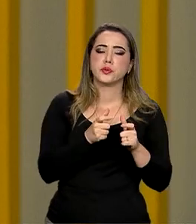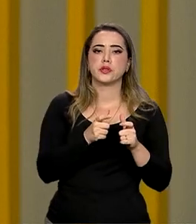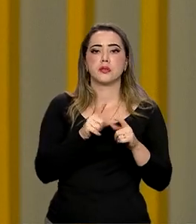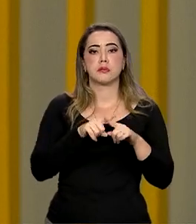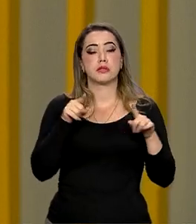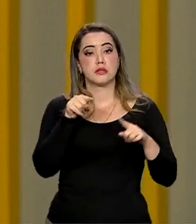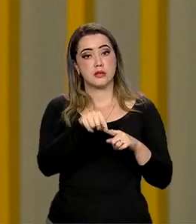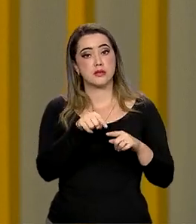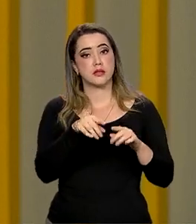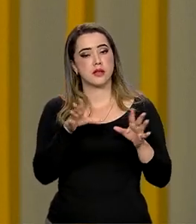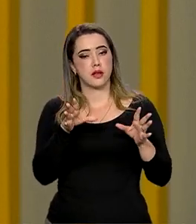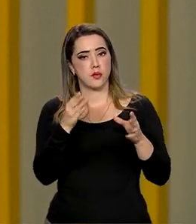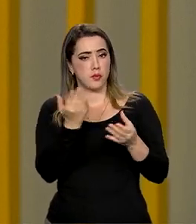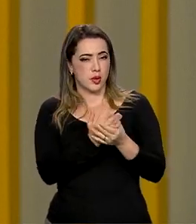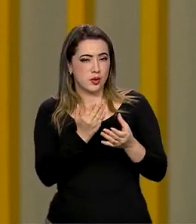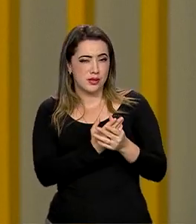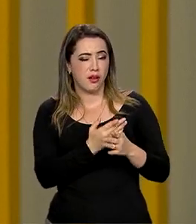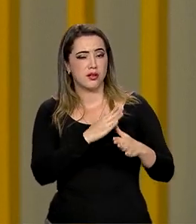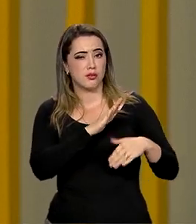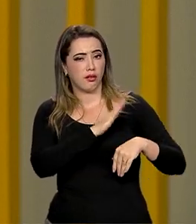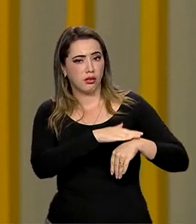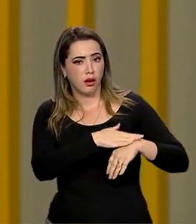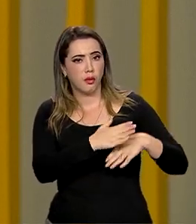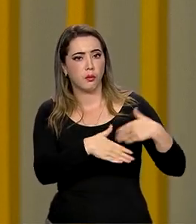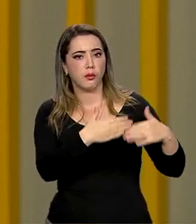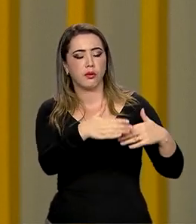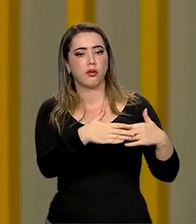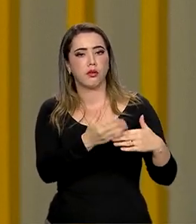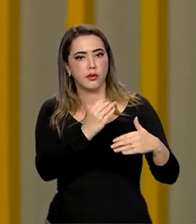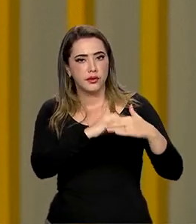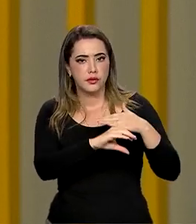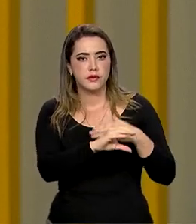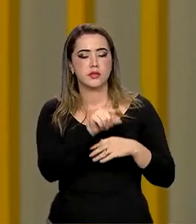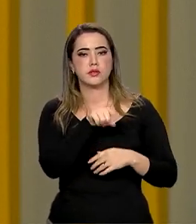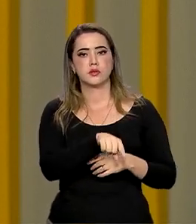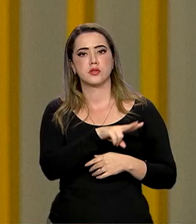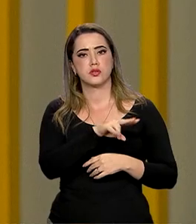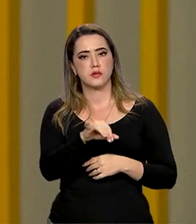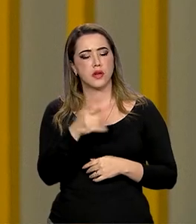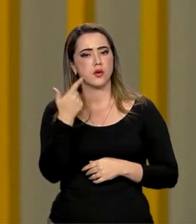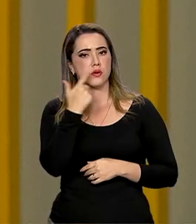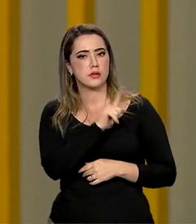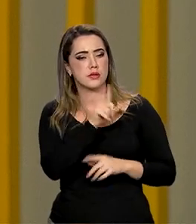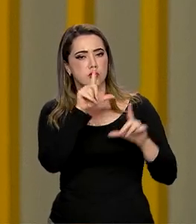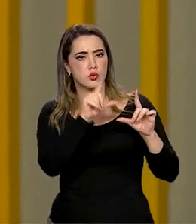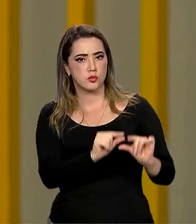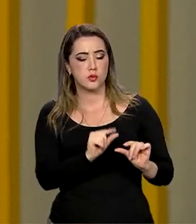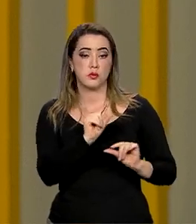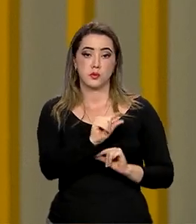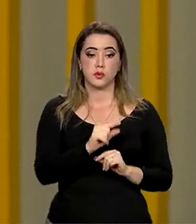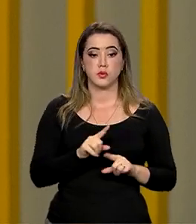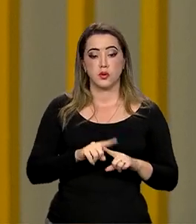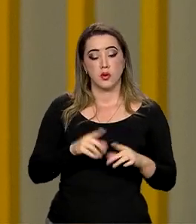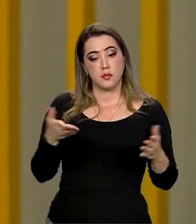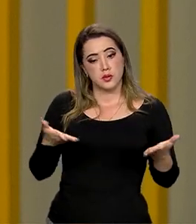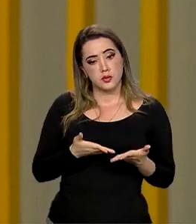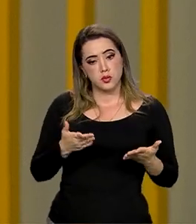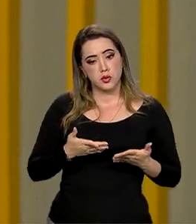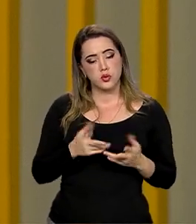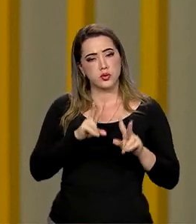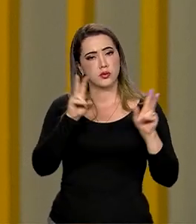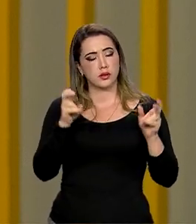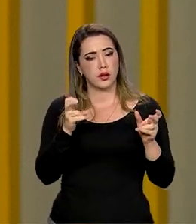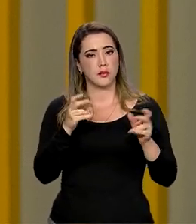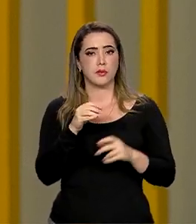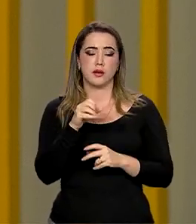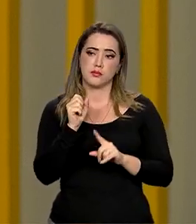que, somente ao longo do tempo, com bastante investimento, a gente vai conseguir diminuir um pouco. Hoje, a matéria previdenciária é uma